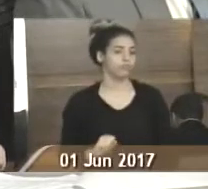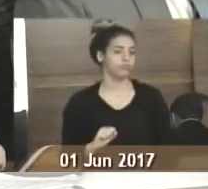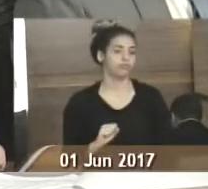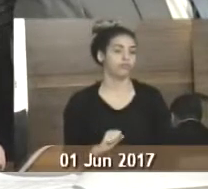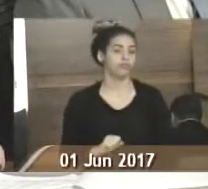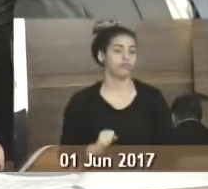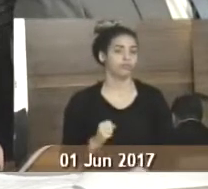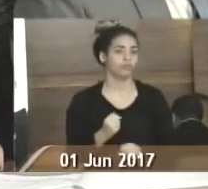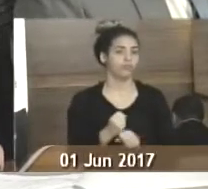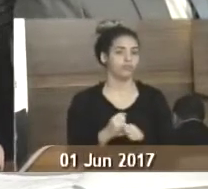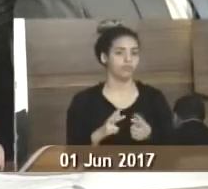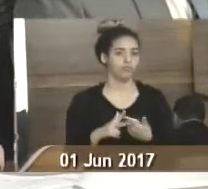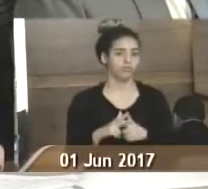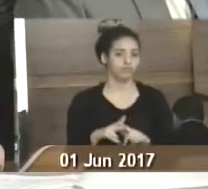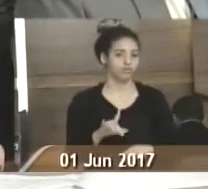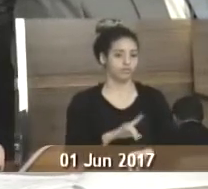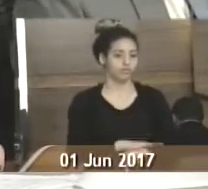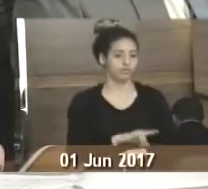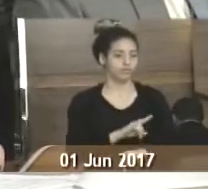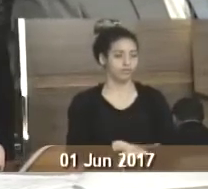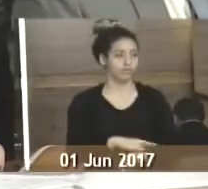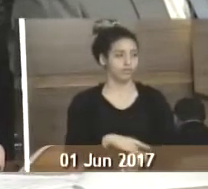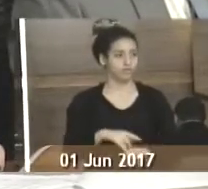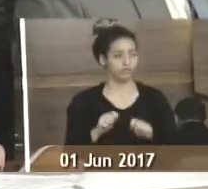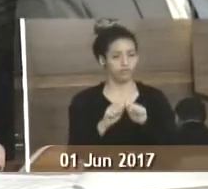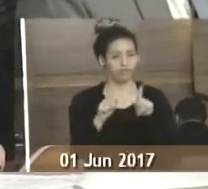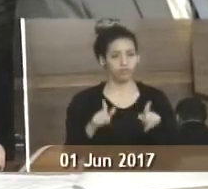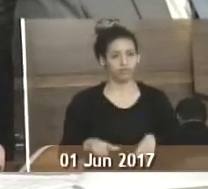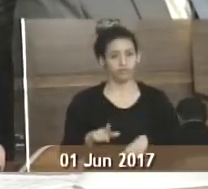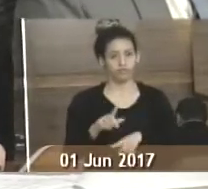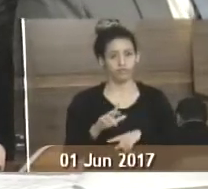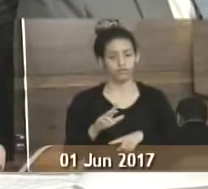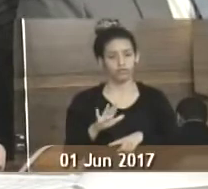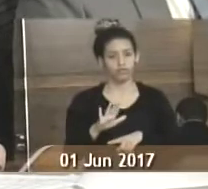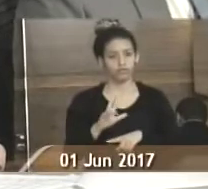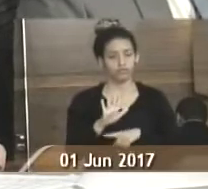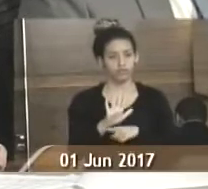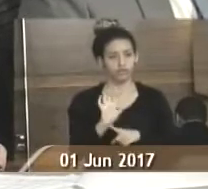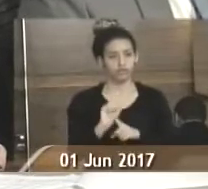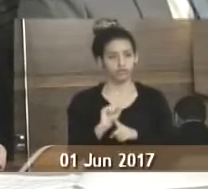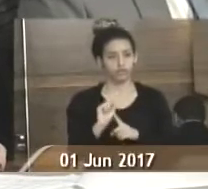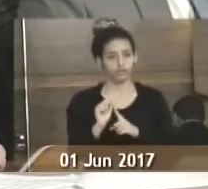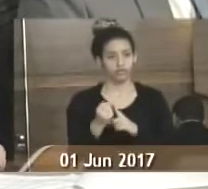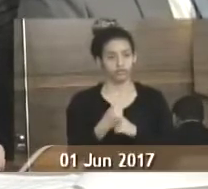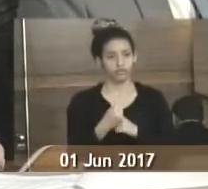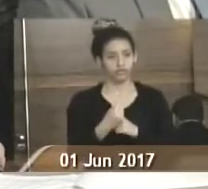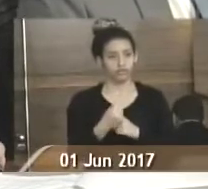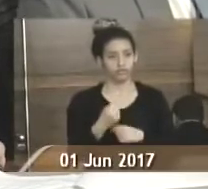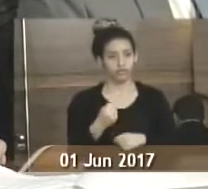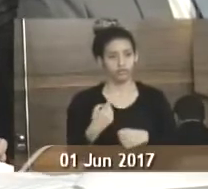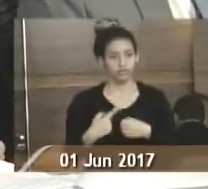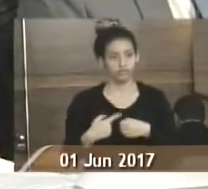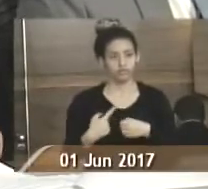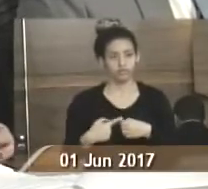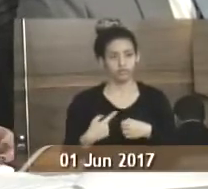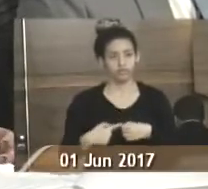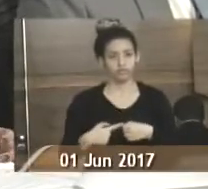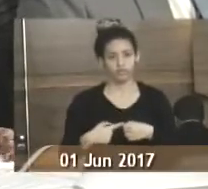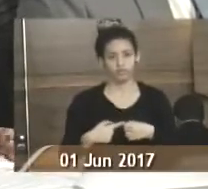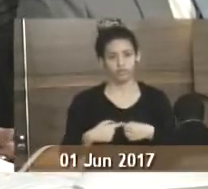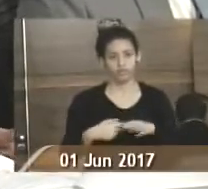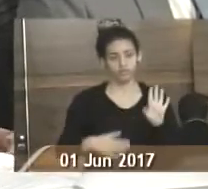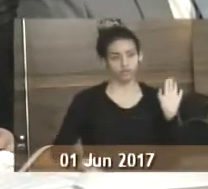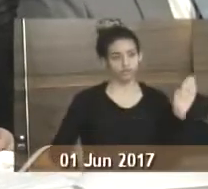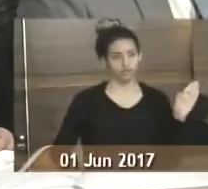reforma da parte hidráulica do banheiro para os funcionários da unidade da saúde, ESF Armezindo Lopes da Rocha, localizado na rua Leandro